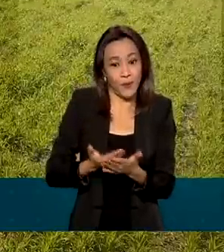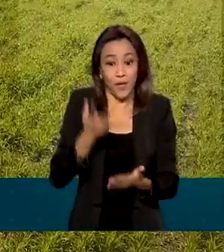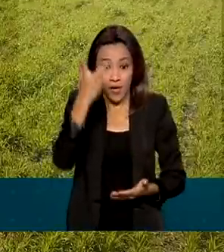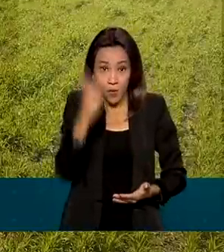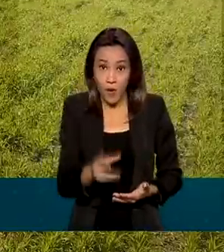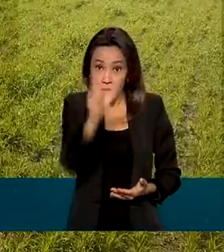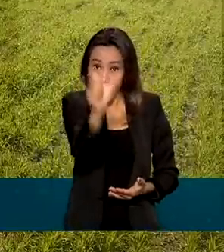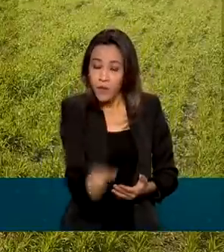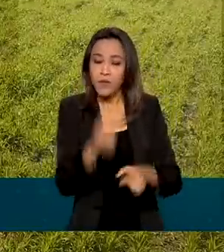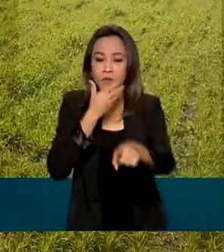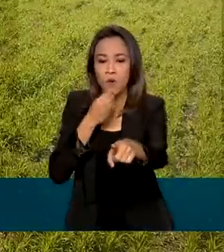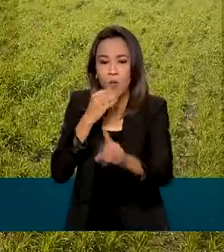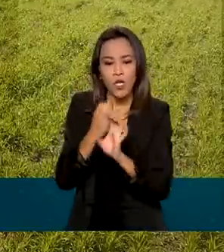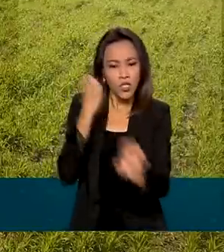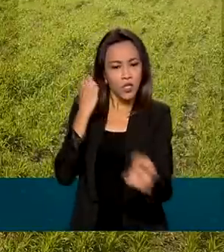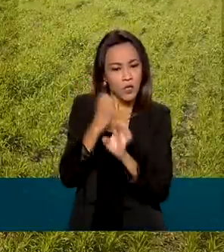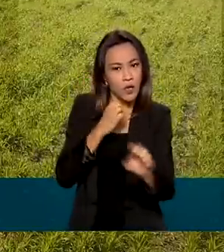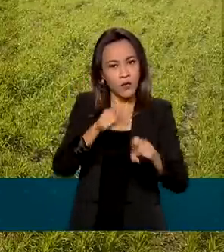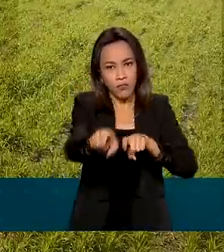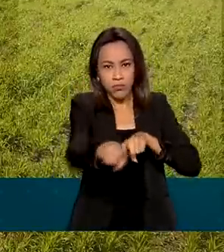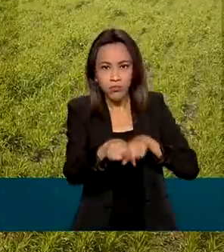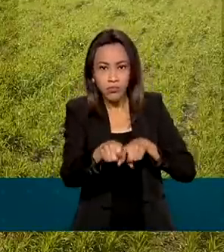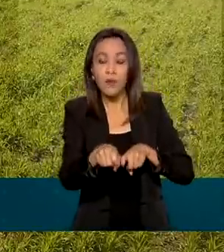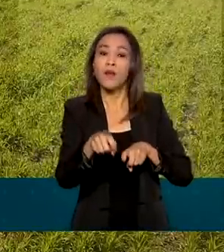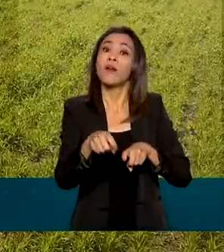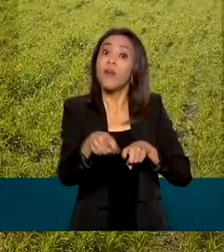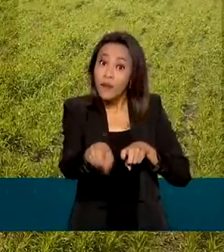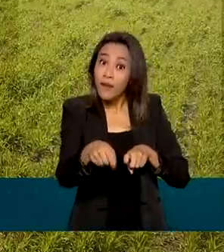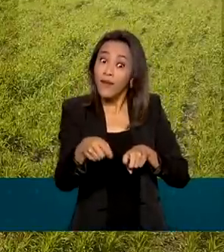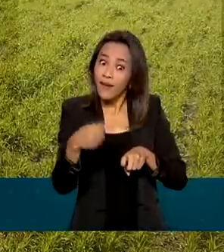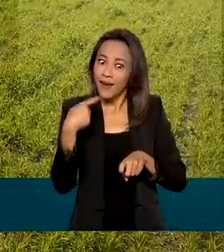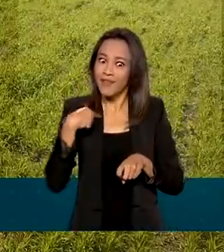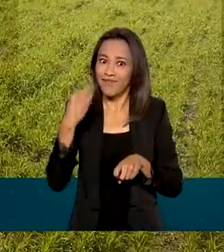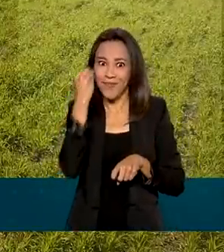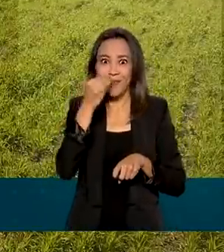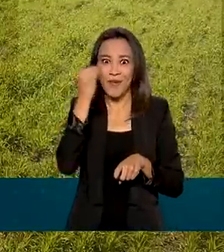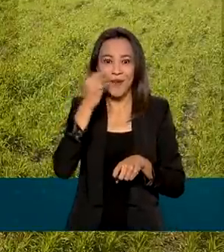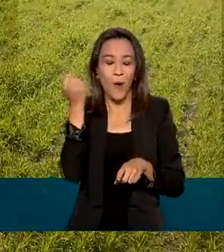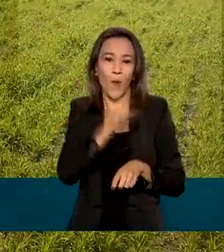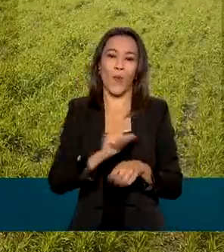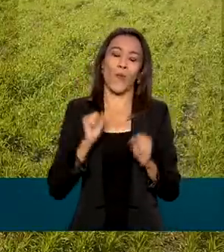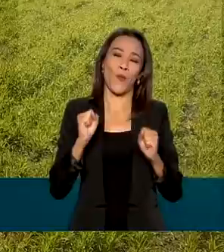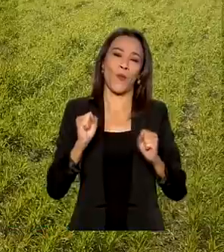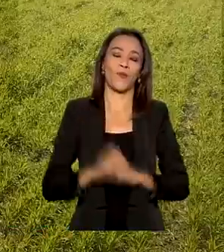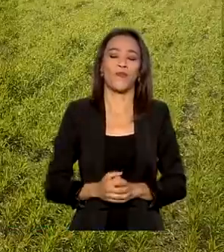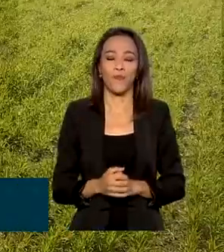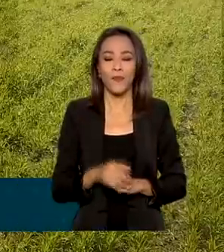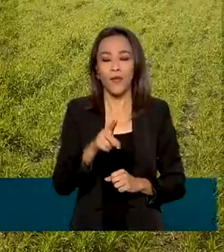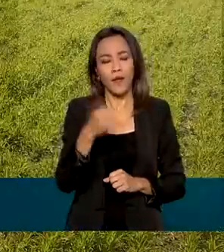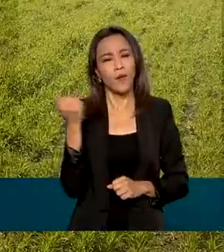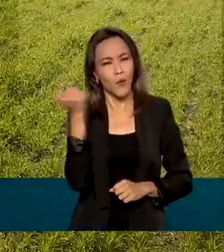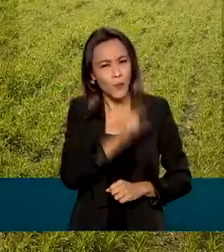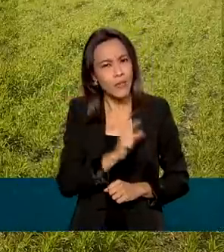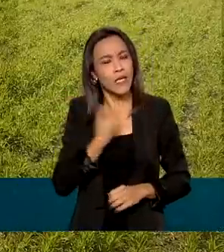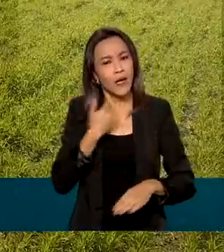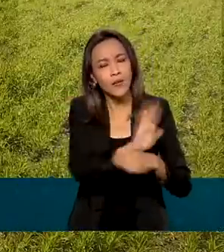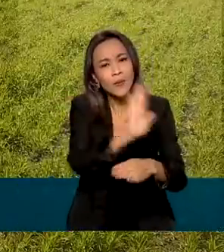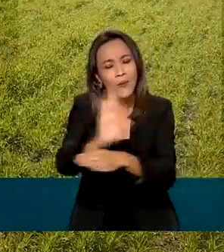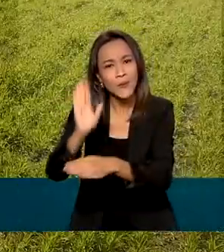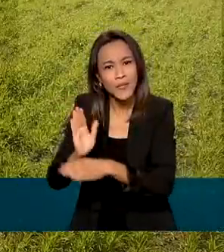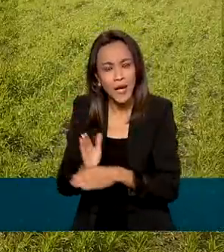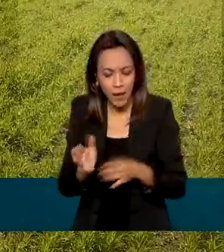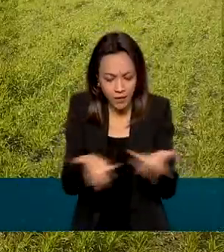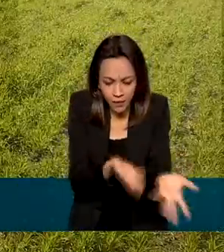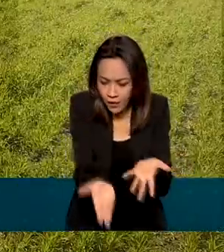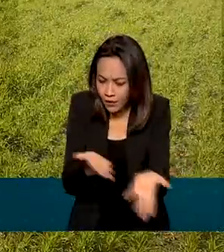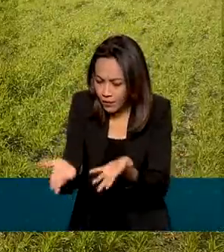Marcelo, engenheiro agrônomo que prevê grandes resultados na experiência. Poder contribuir com o manejo e a conservação do solo